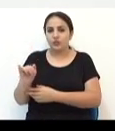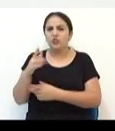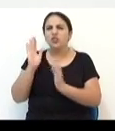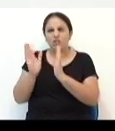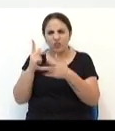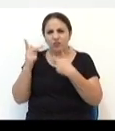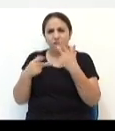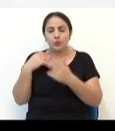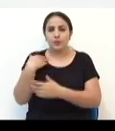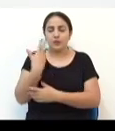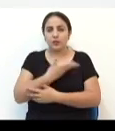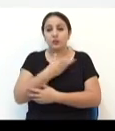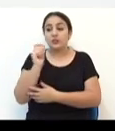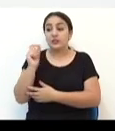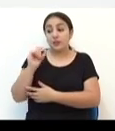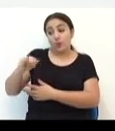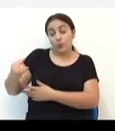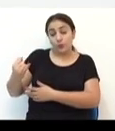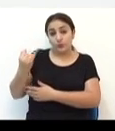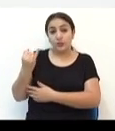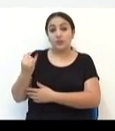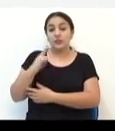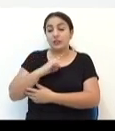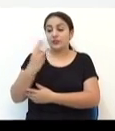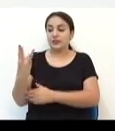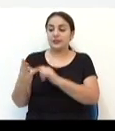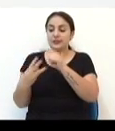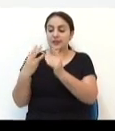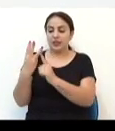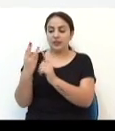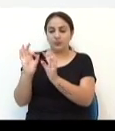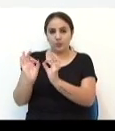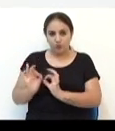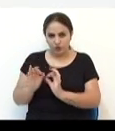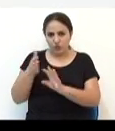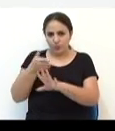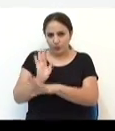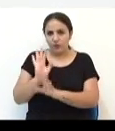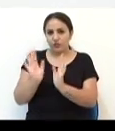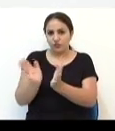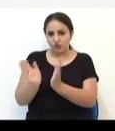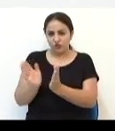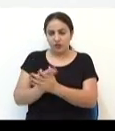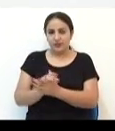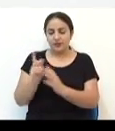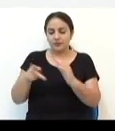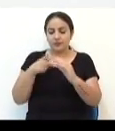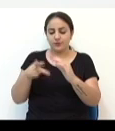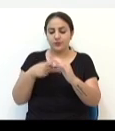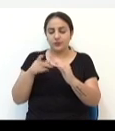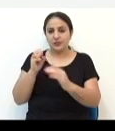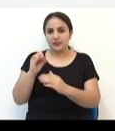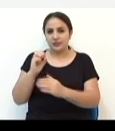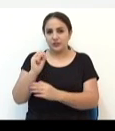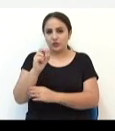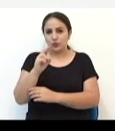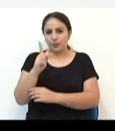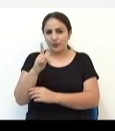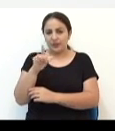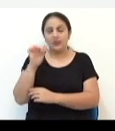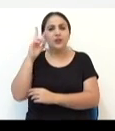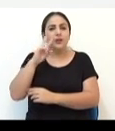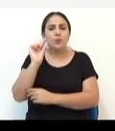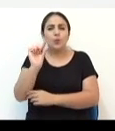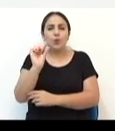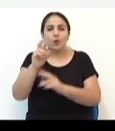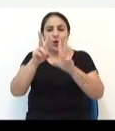comentou, já adiantou para a gente, então, que na oportunidade teve três projetos que foram aprovados aqui na Câmara, quando o senhor foi suplente. Resgata um